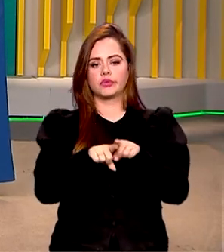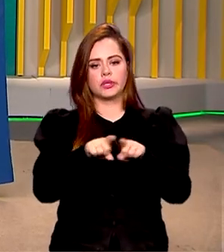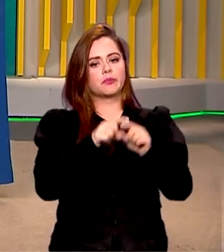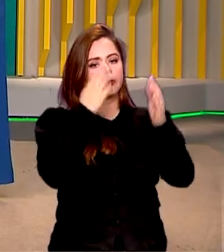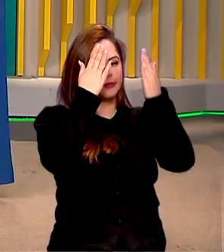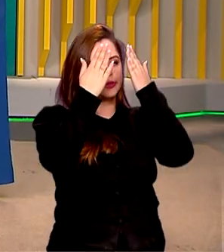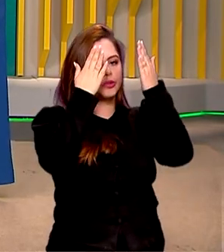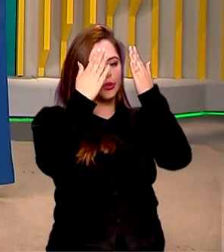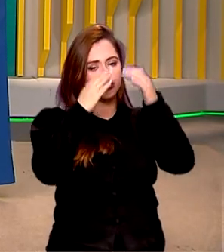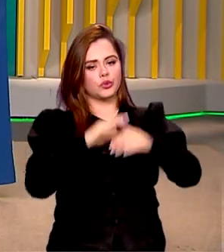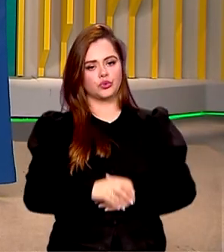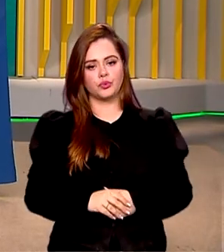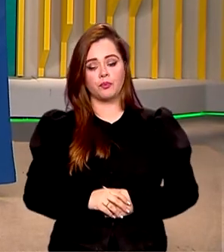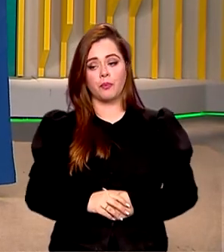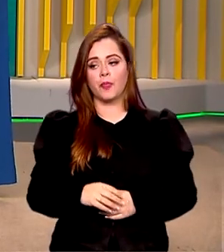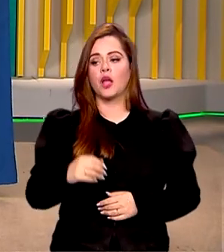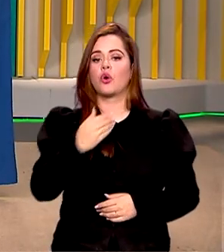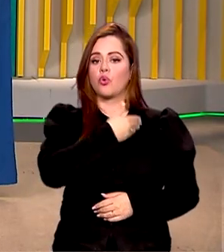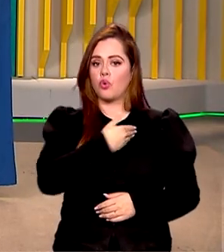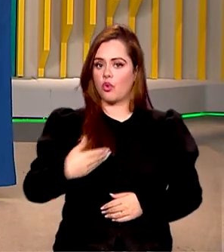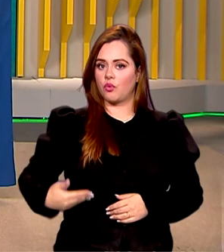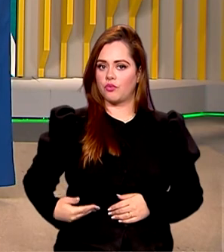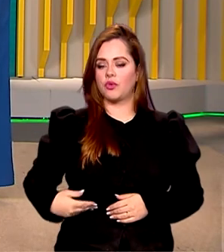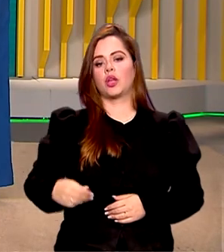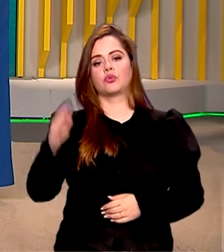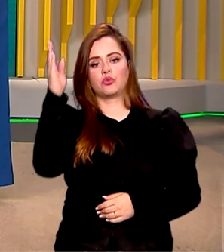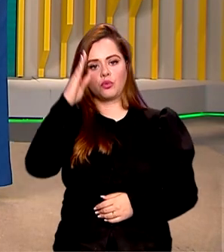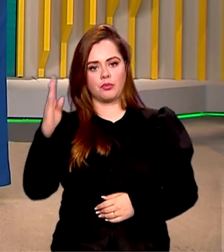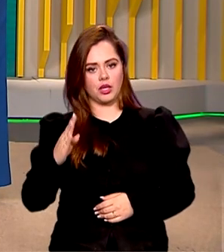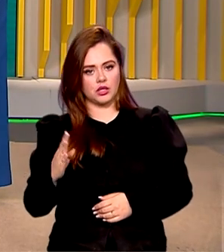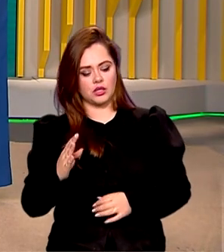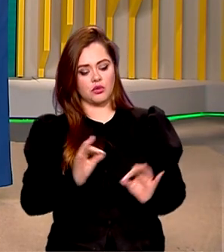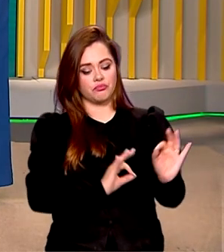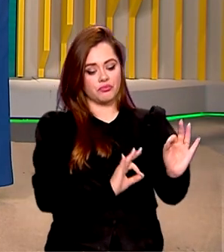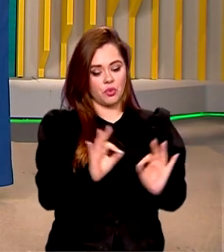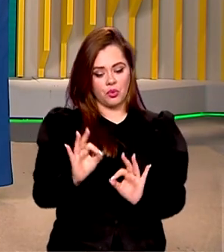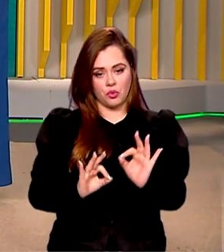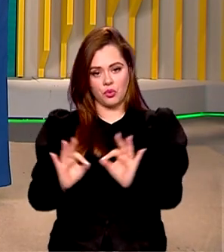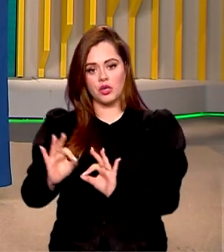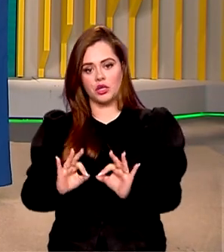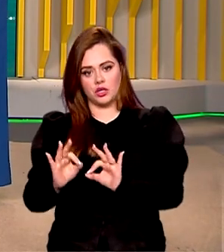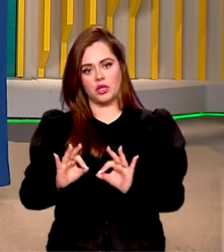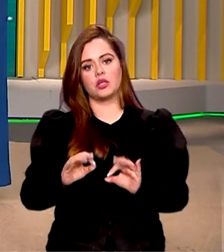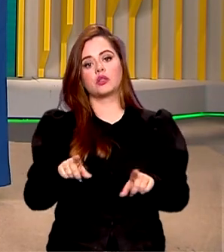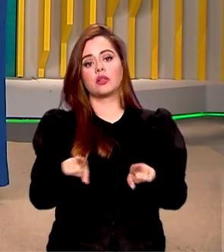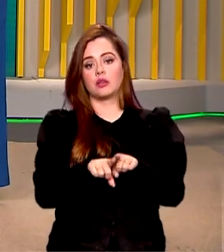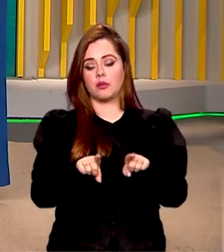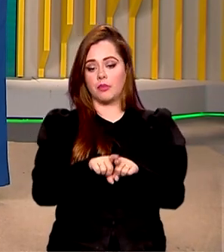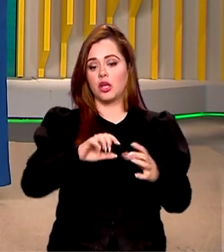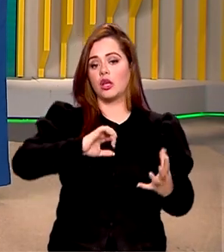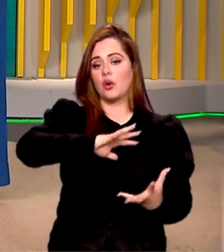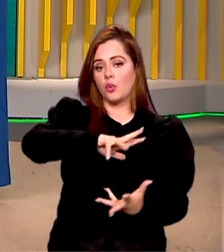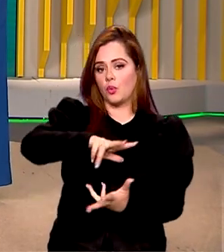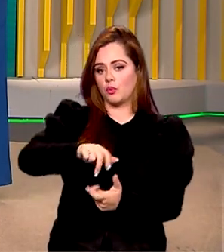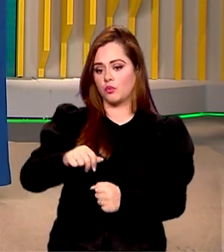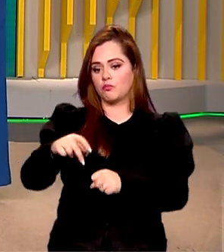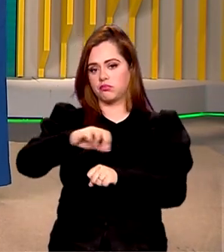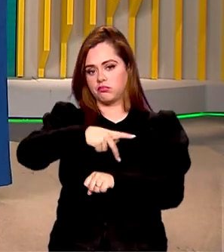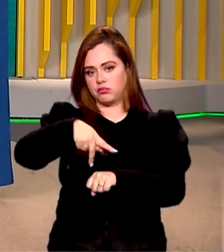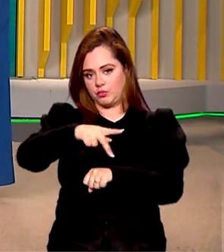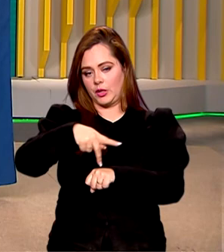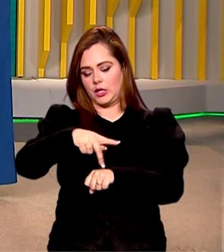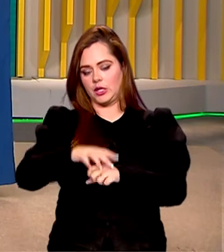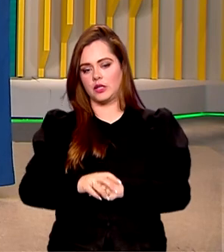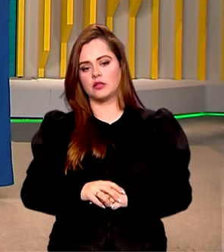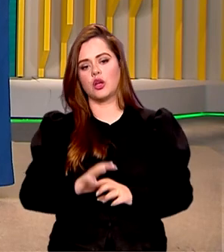E o governo brasileiro, junto a organismos nacionais e internacionais, realiza a campanha Coração Azul, que atua no